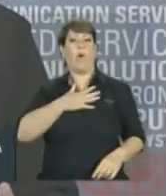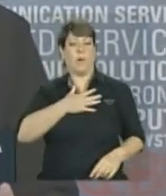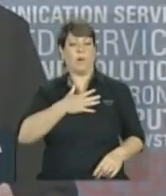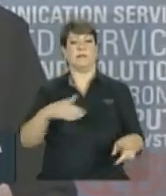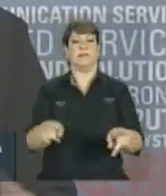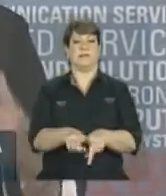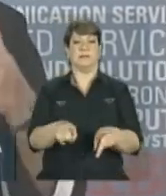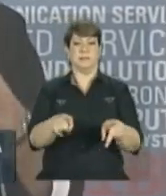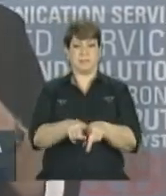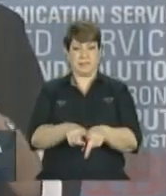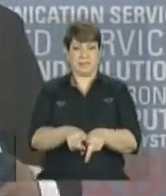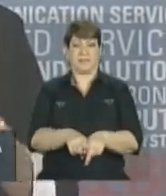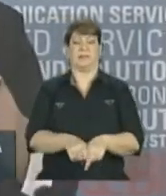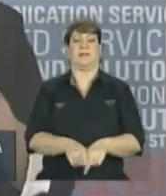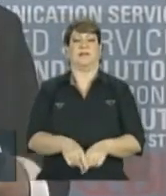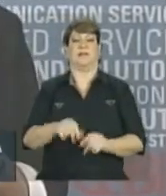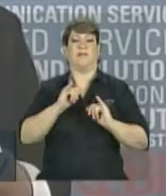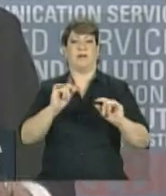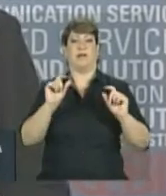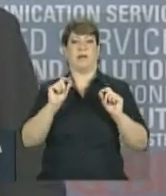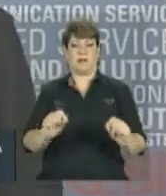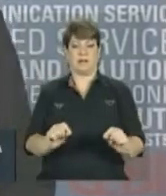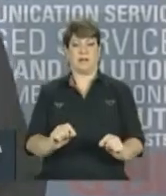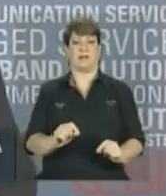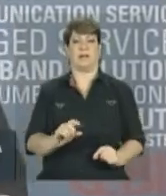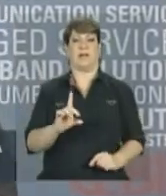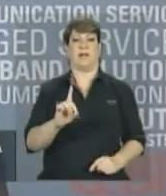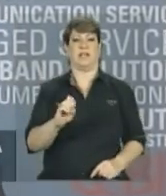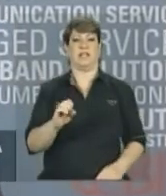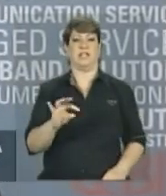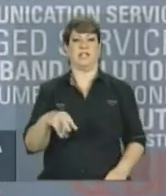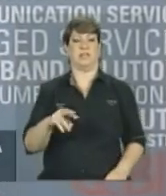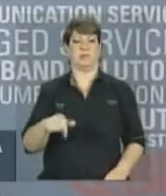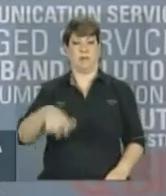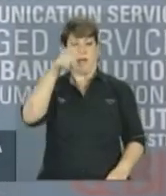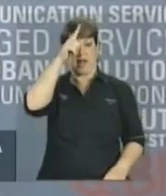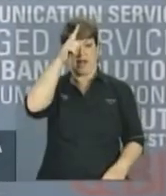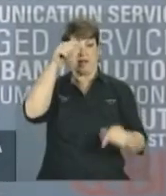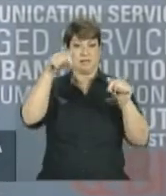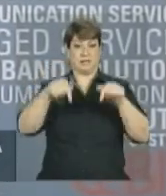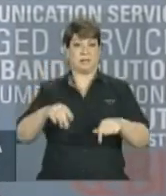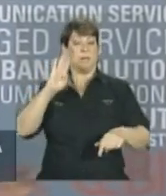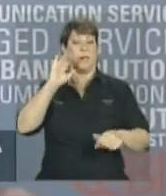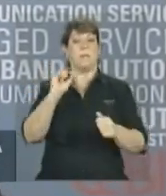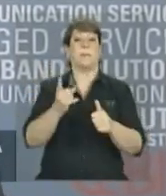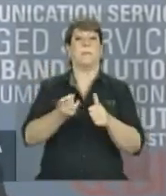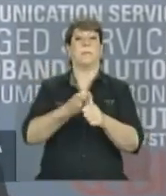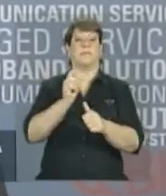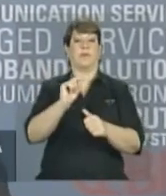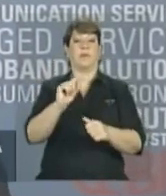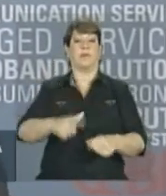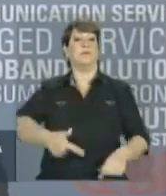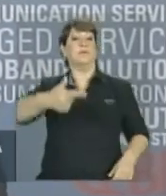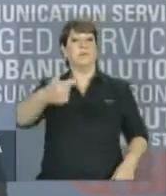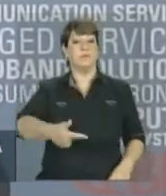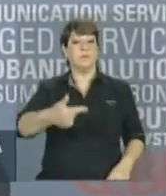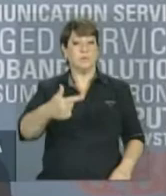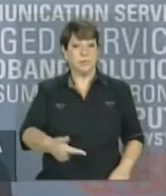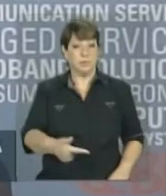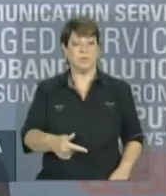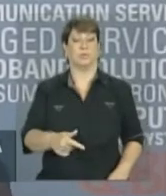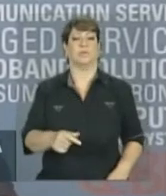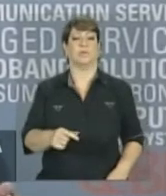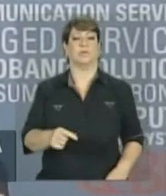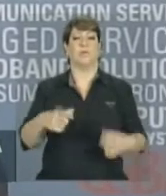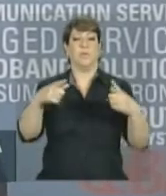que o destino alemão é o primeiro destino, aliás, é o segundo destino dos